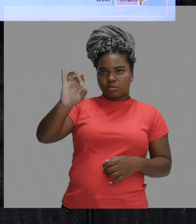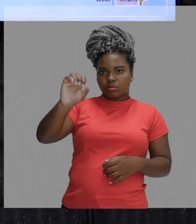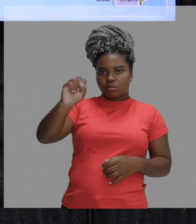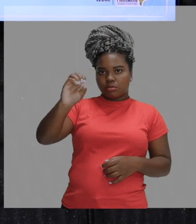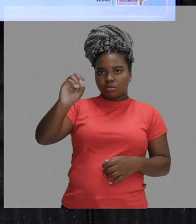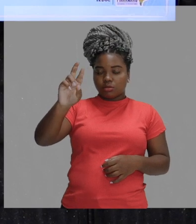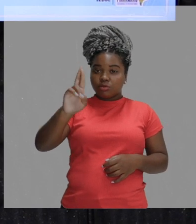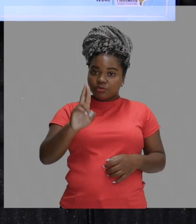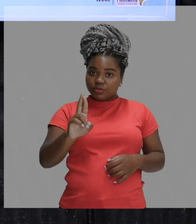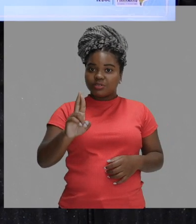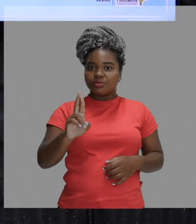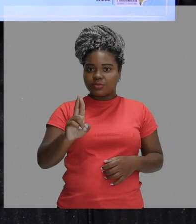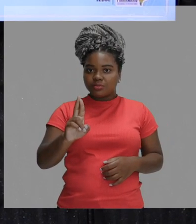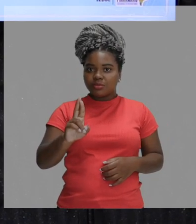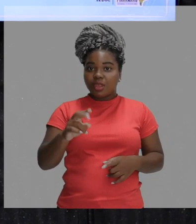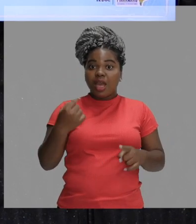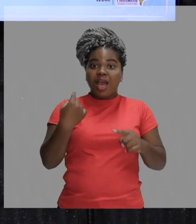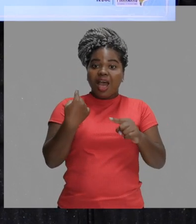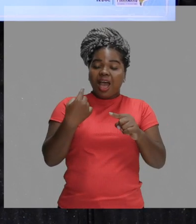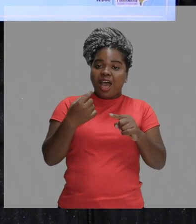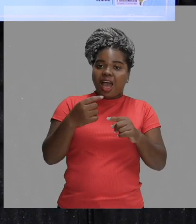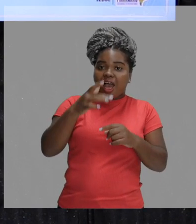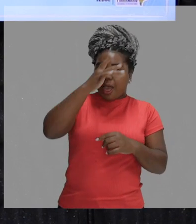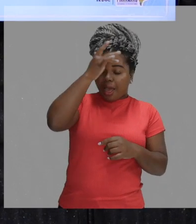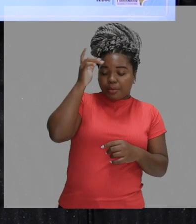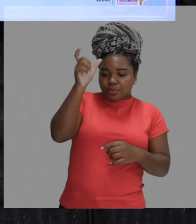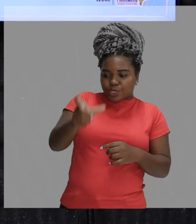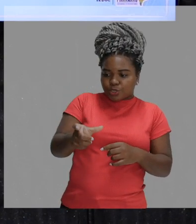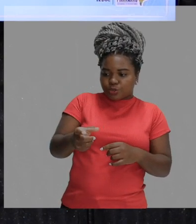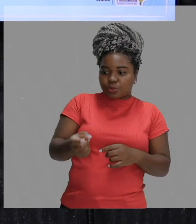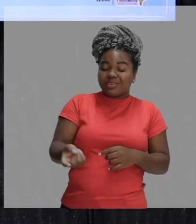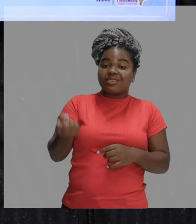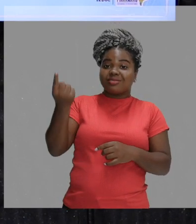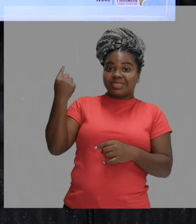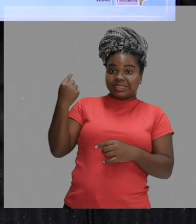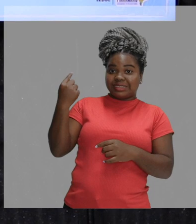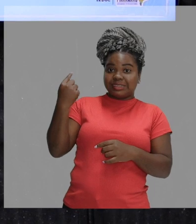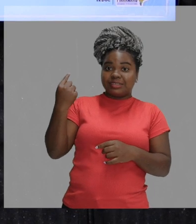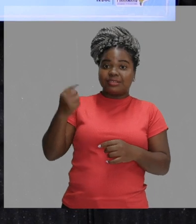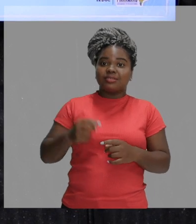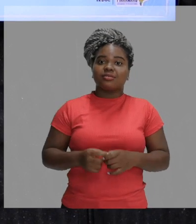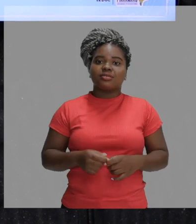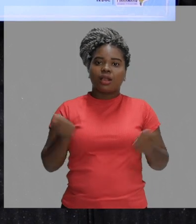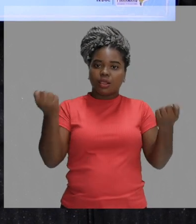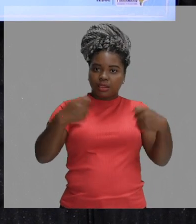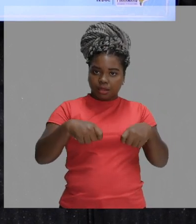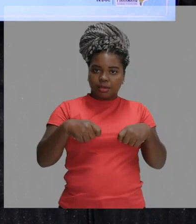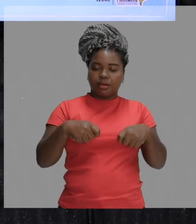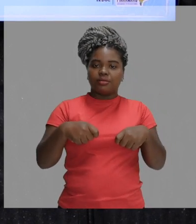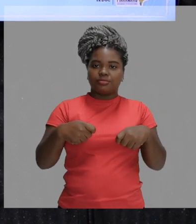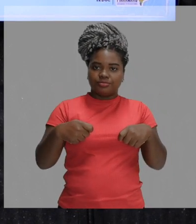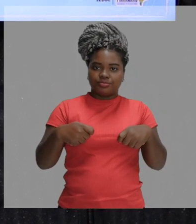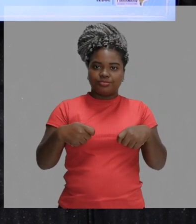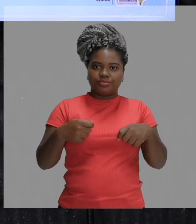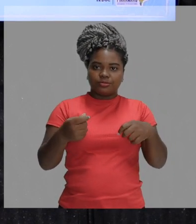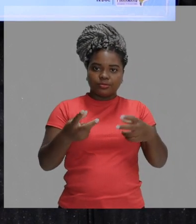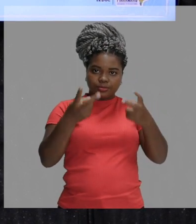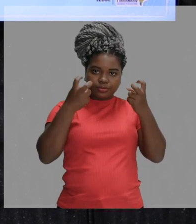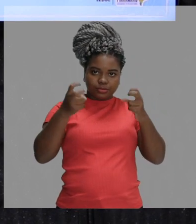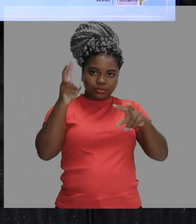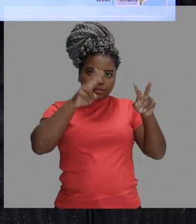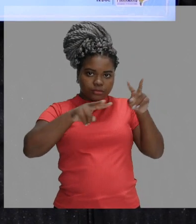motorista por esse mesmo retrovisor. Certo? Então, o caminho ele